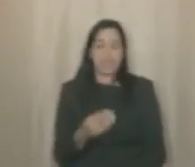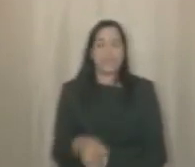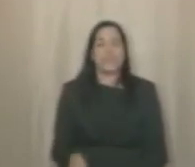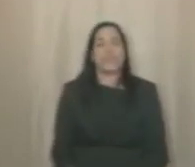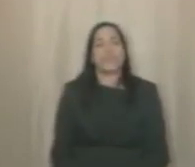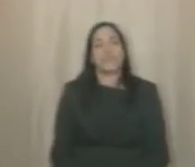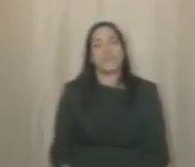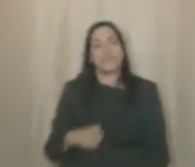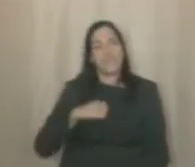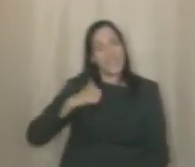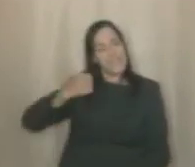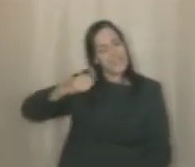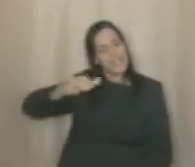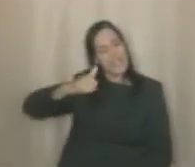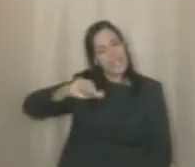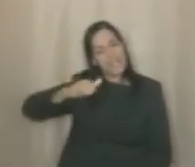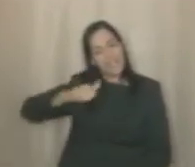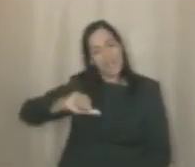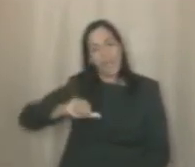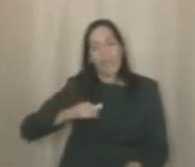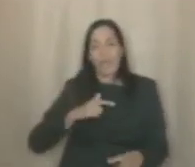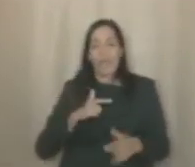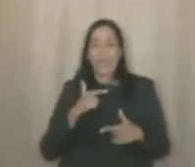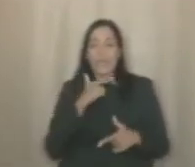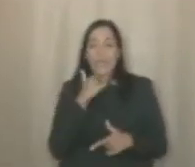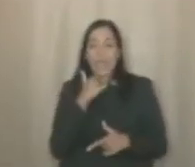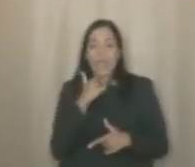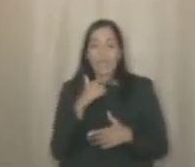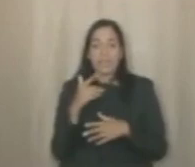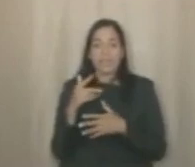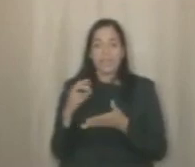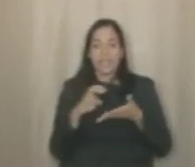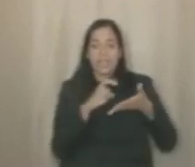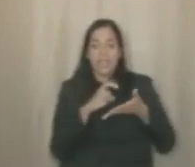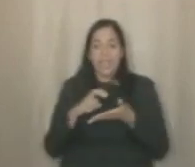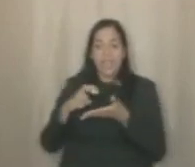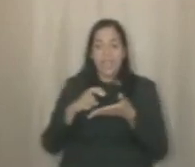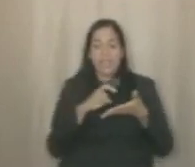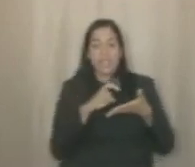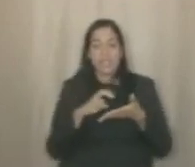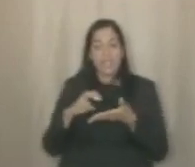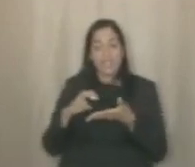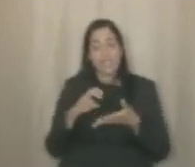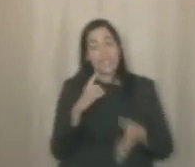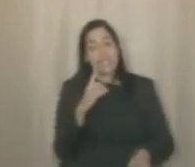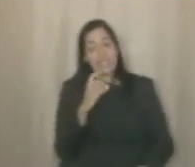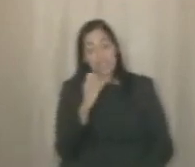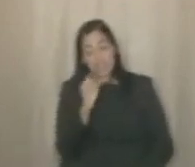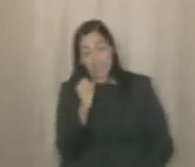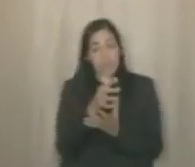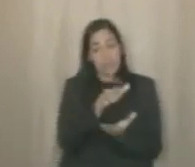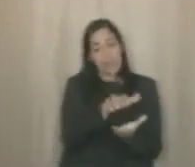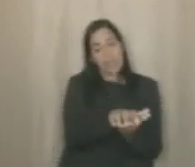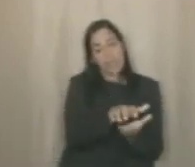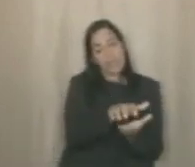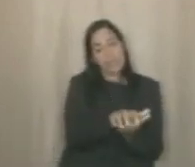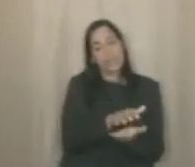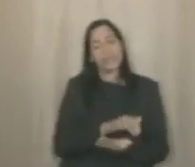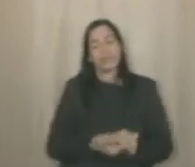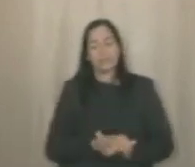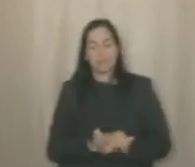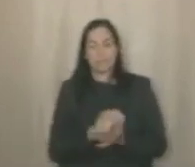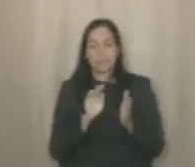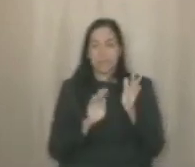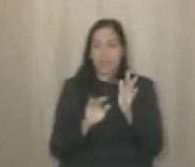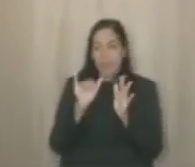que avaliou a oferta de vagas em creches em todos os 184 municípios de Pernambuco. De acordo com esses